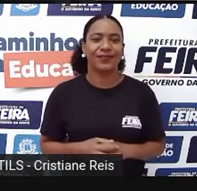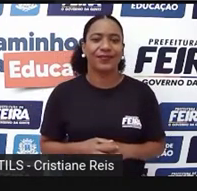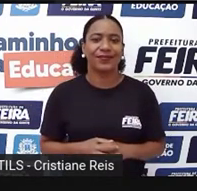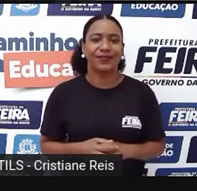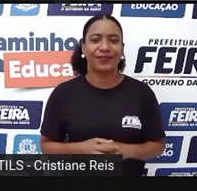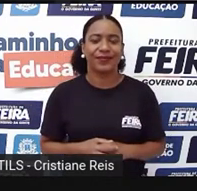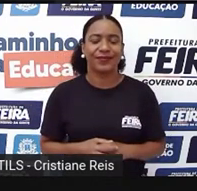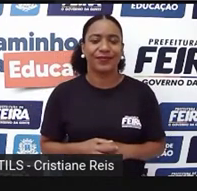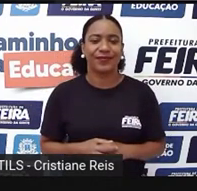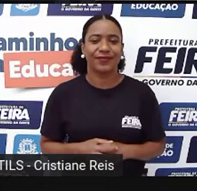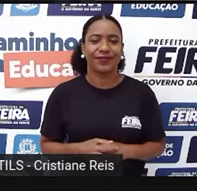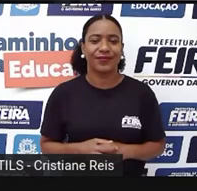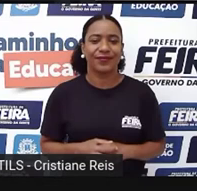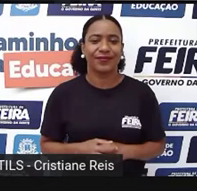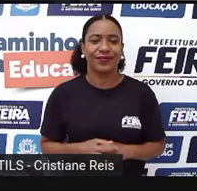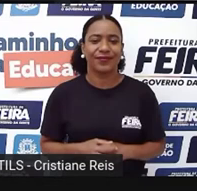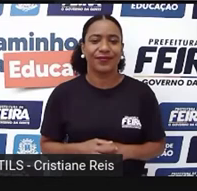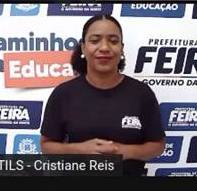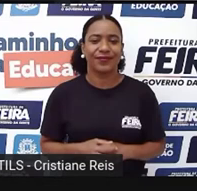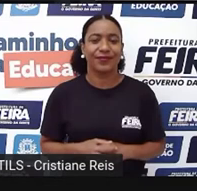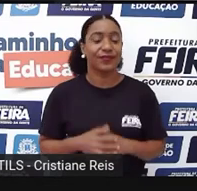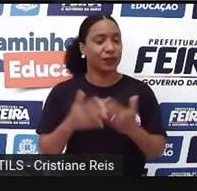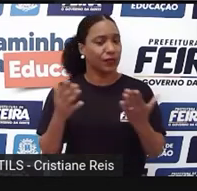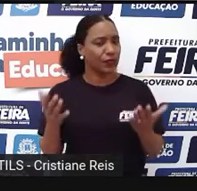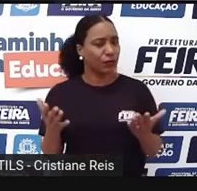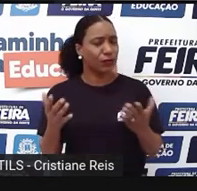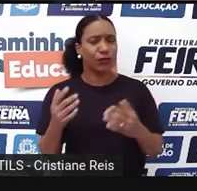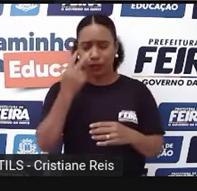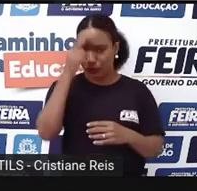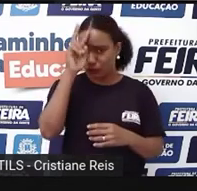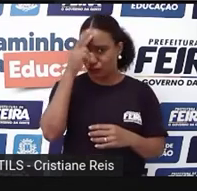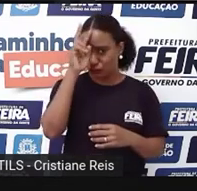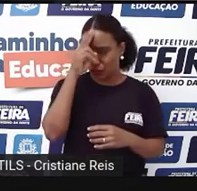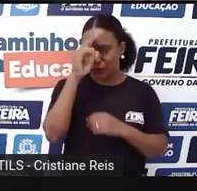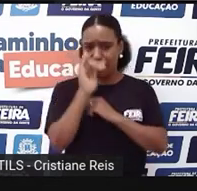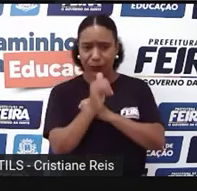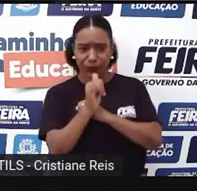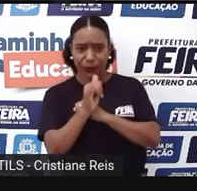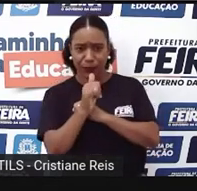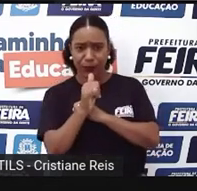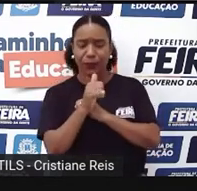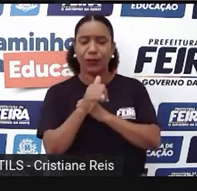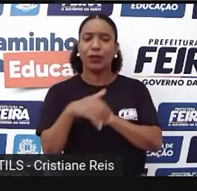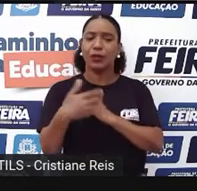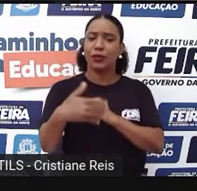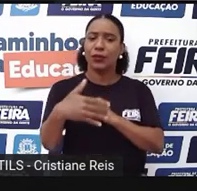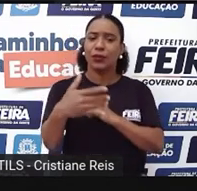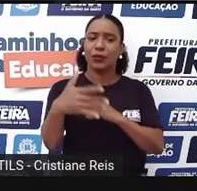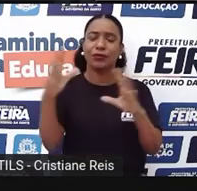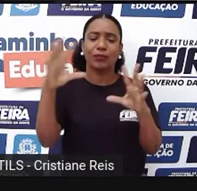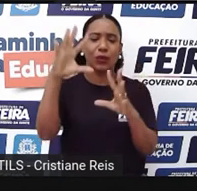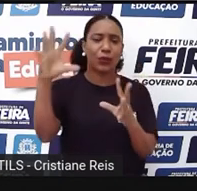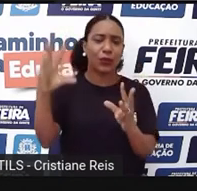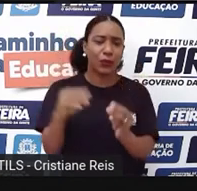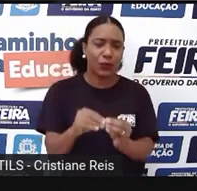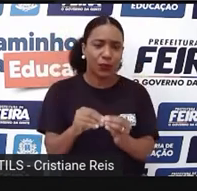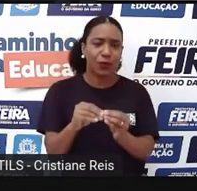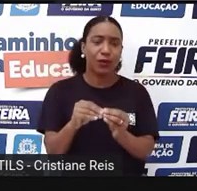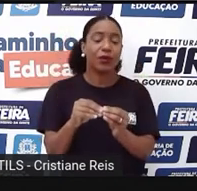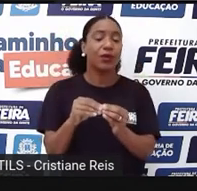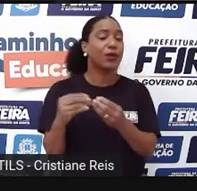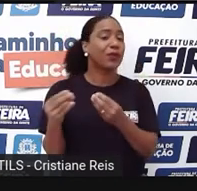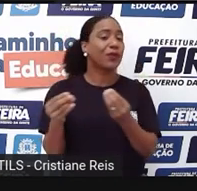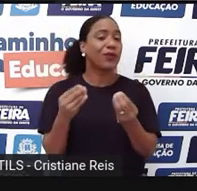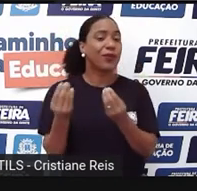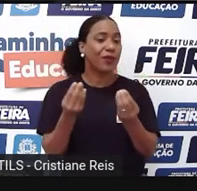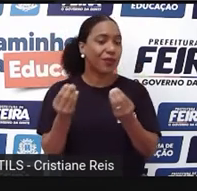What is the conclusion of the story? Então qual é a conclusão? Como é que ela termina, né? O desfecho Vejamos aqui Vocês se